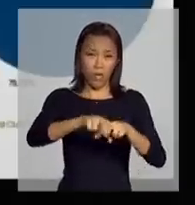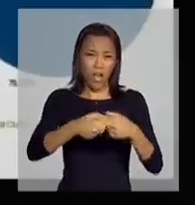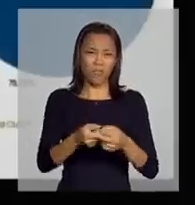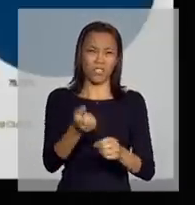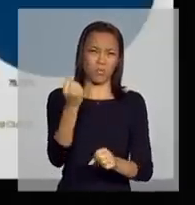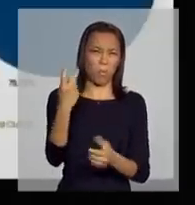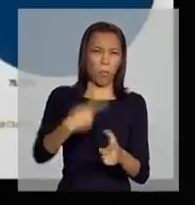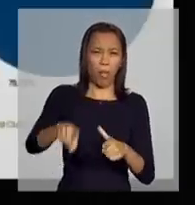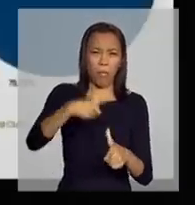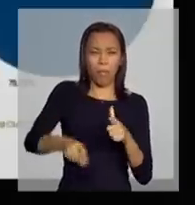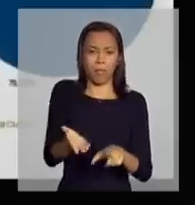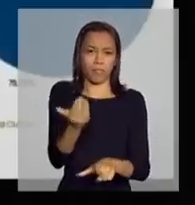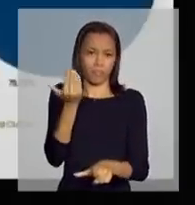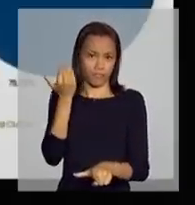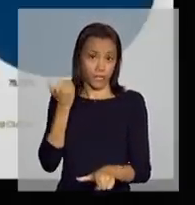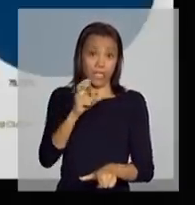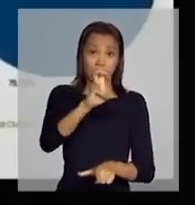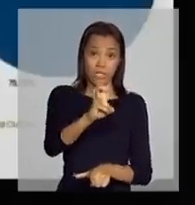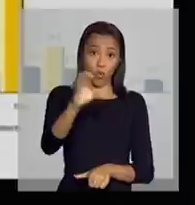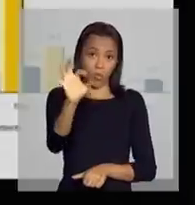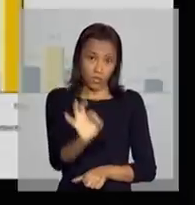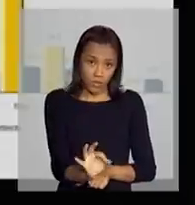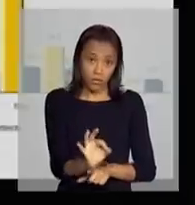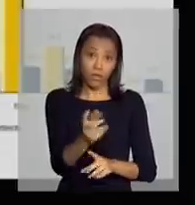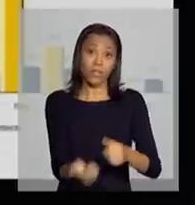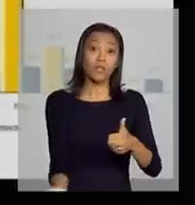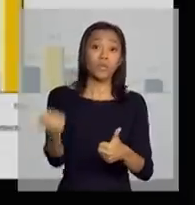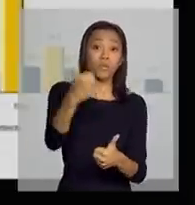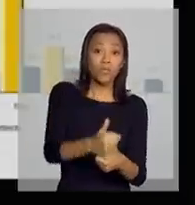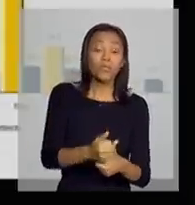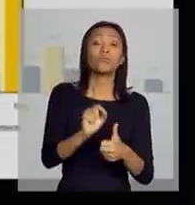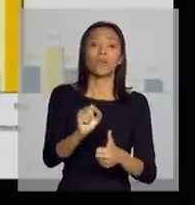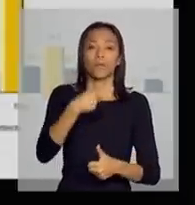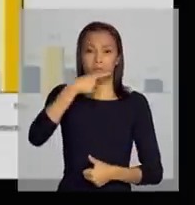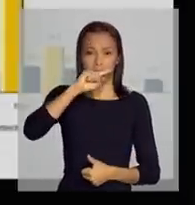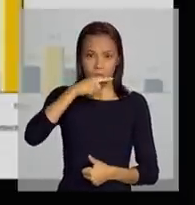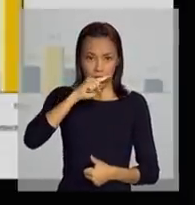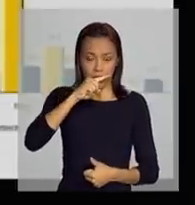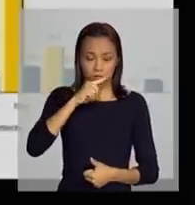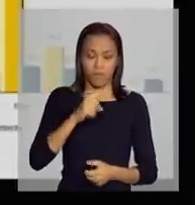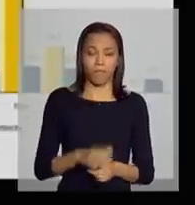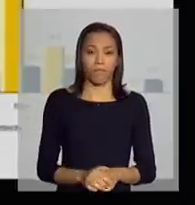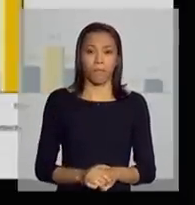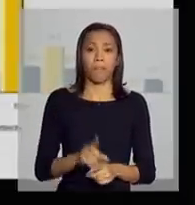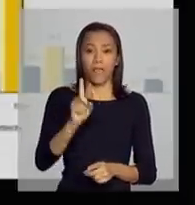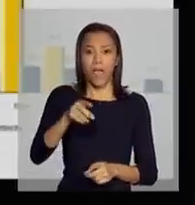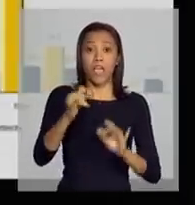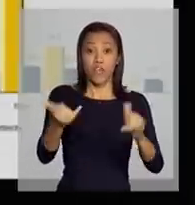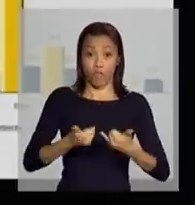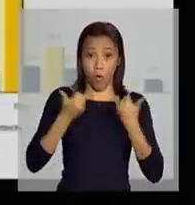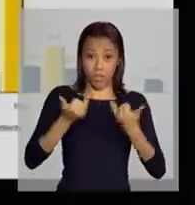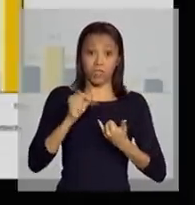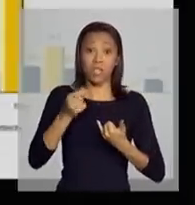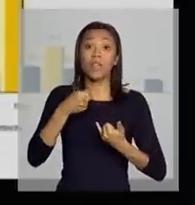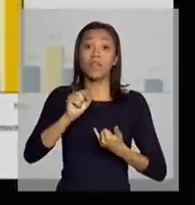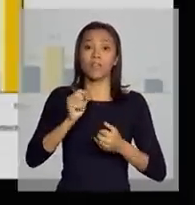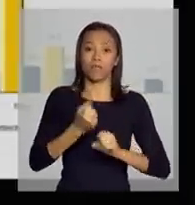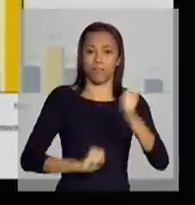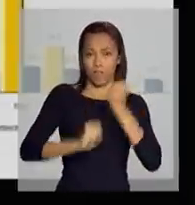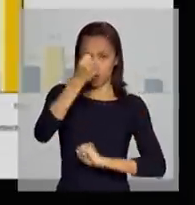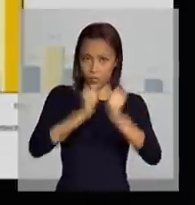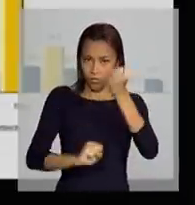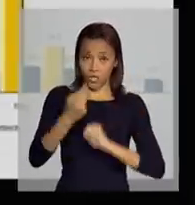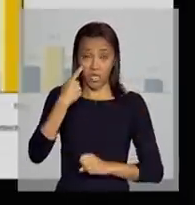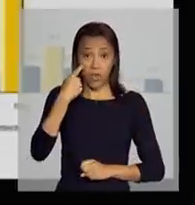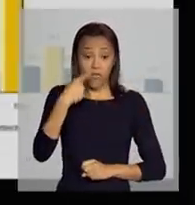passado, 5% está sendo substituído por cana, conforme a informação da própria indústria. E aqui a colheita,